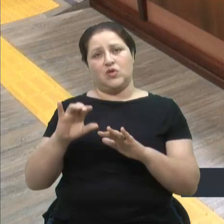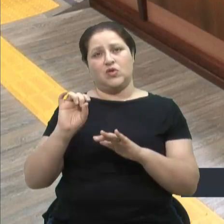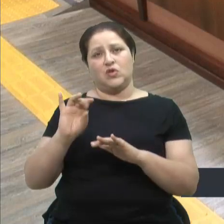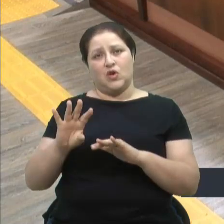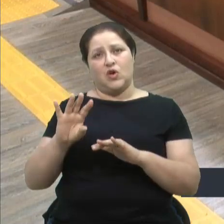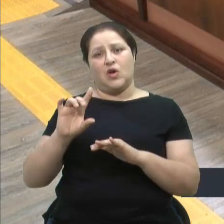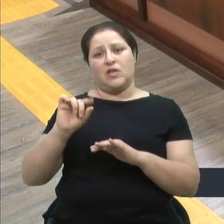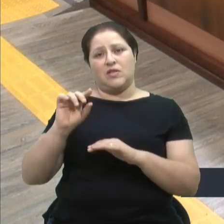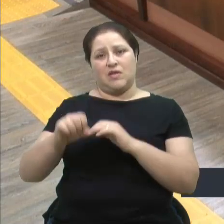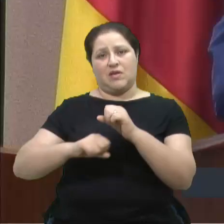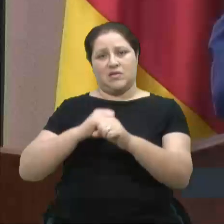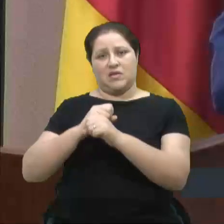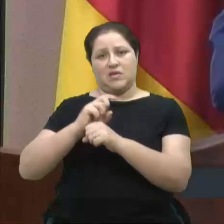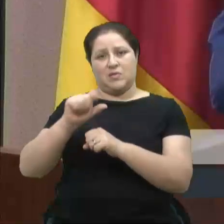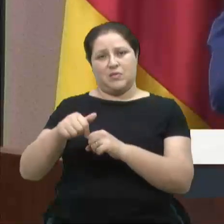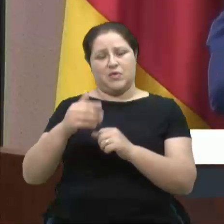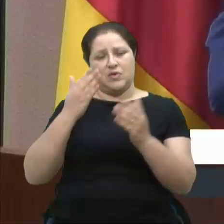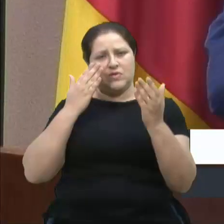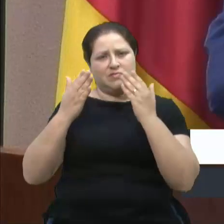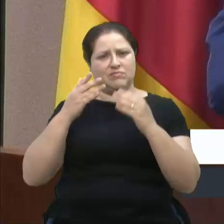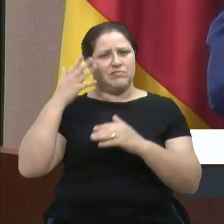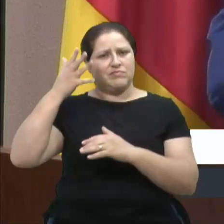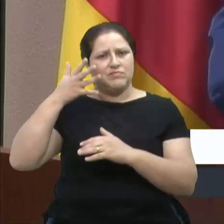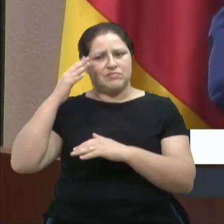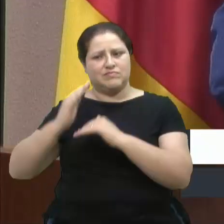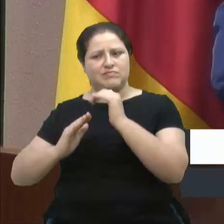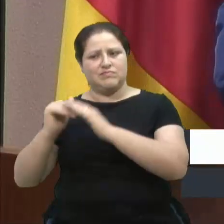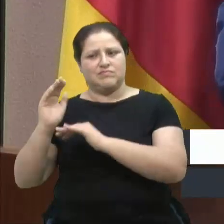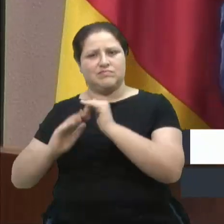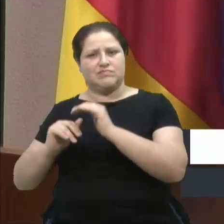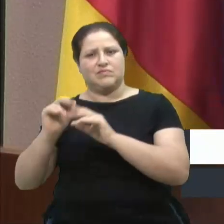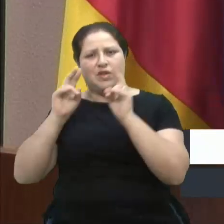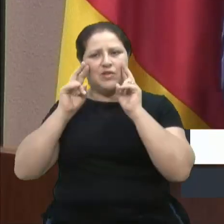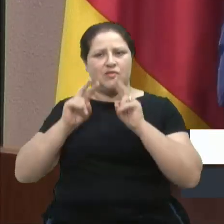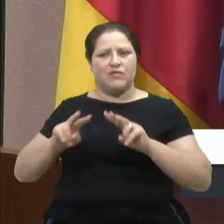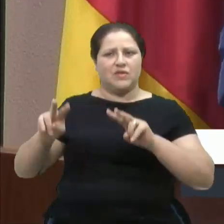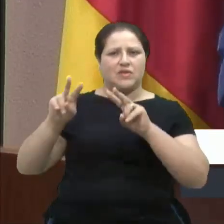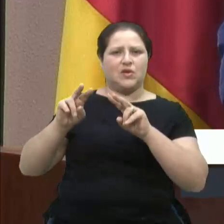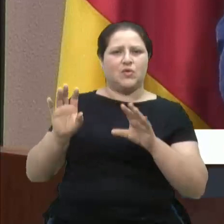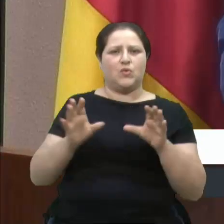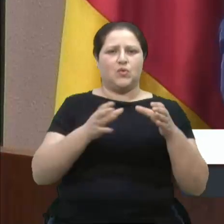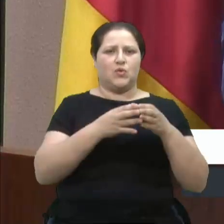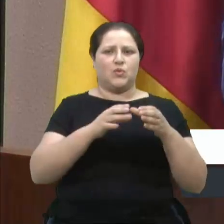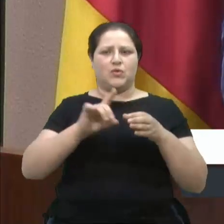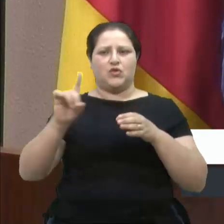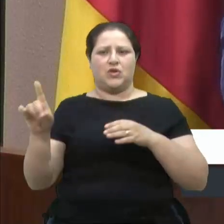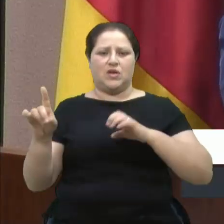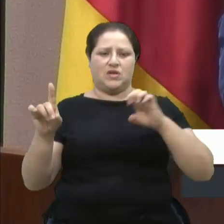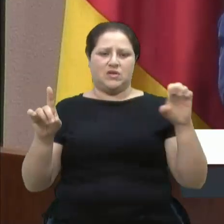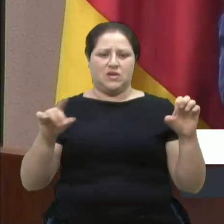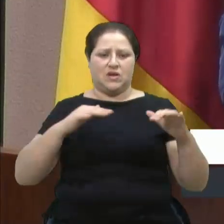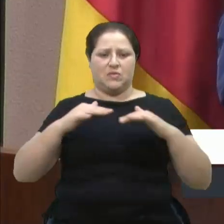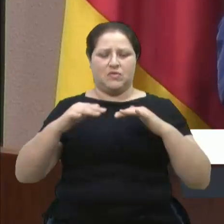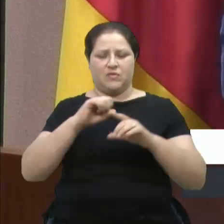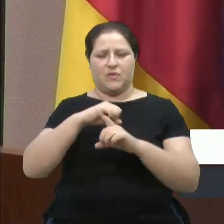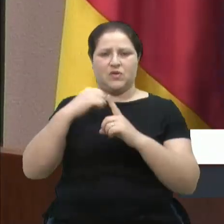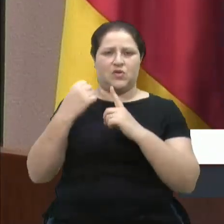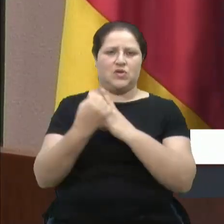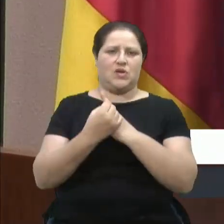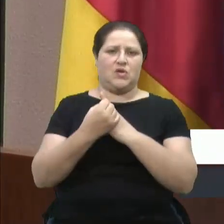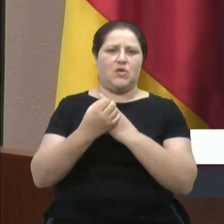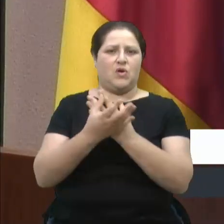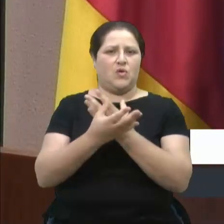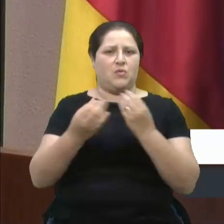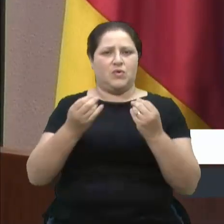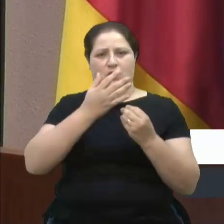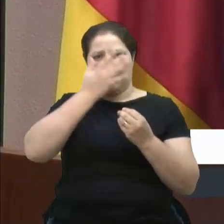Dez anos depois, gente analisa as narrativas que foram construídas pela ótica da esquerda, da direita ou de movimentos sociais que foram constituídos. Muitos